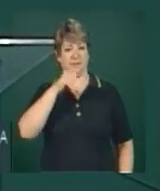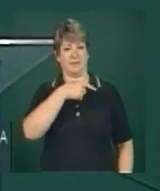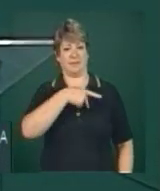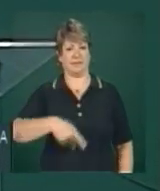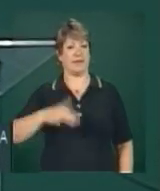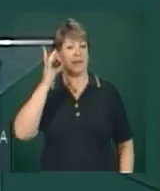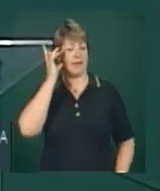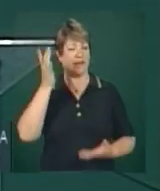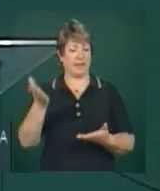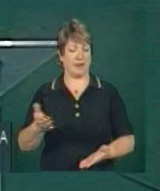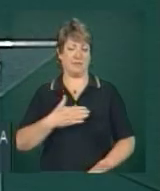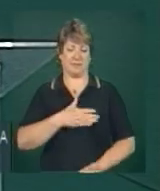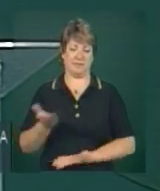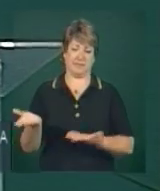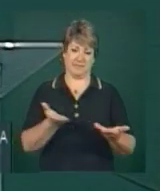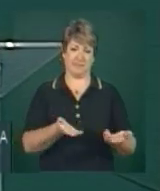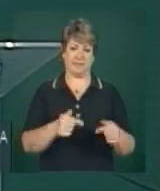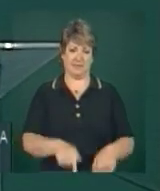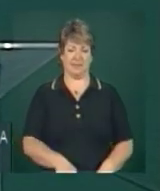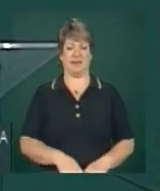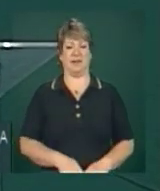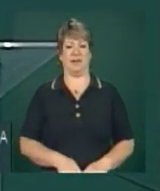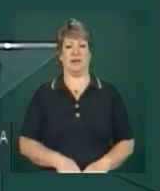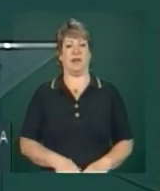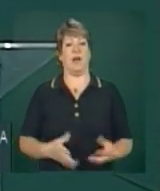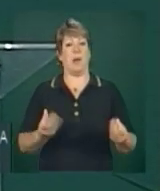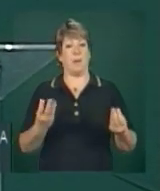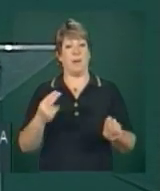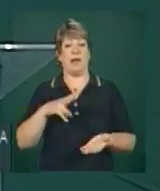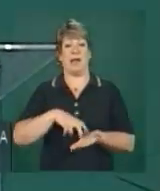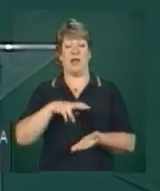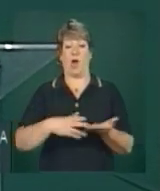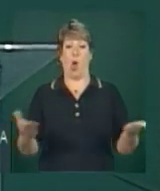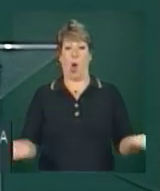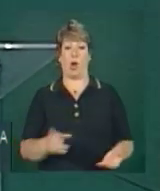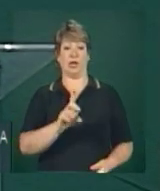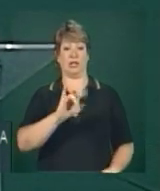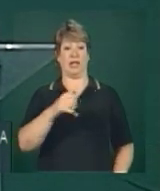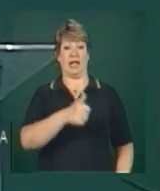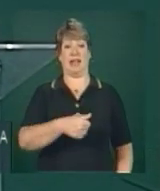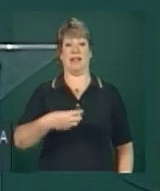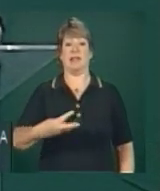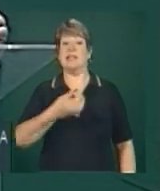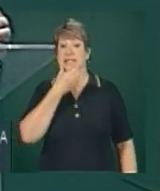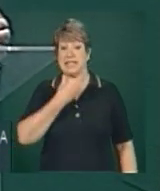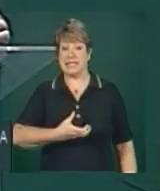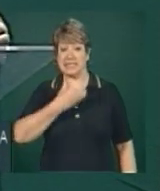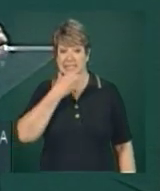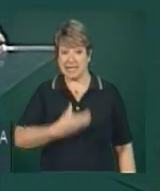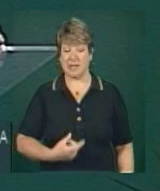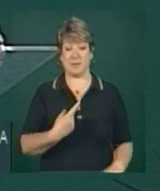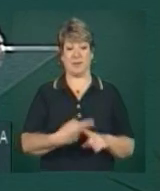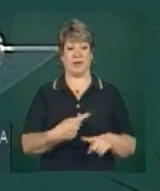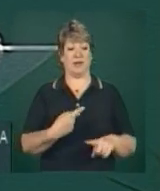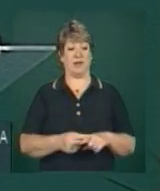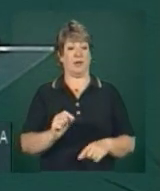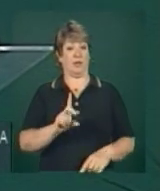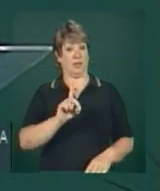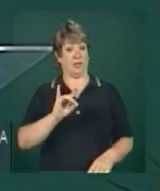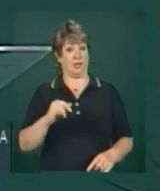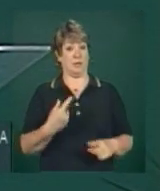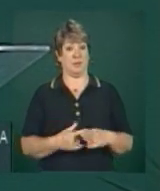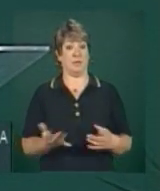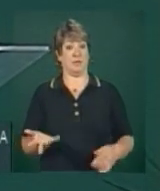Dilma Rousseff. É com bastante alegria que esse dia 13 de dezembro, até por uma ocasião, dia sugestivo pela